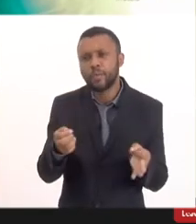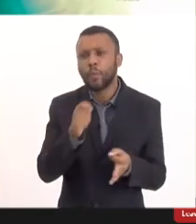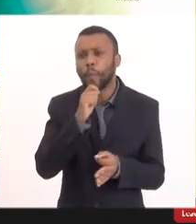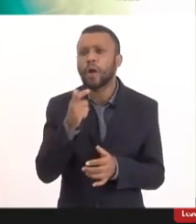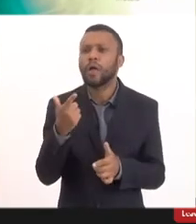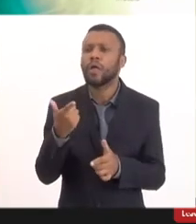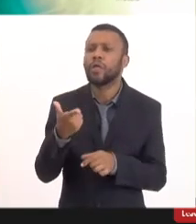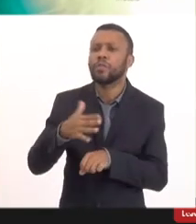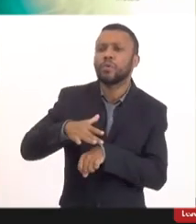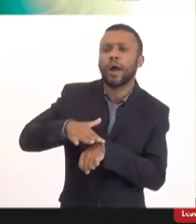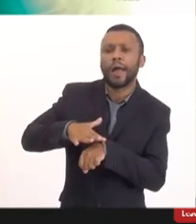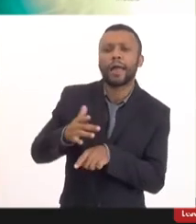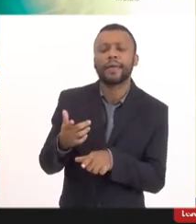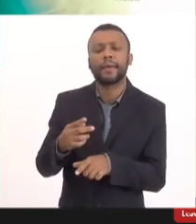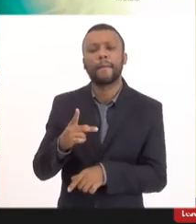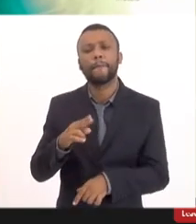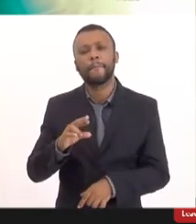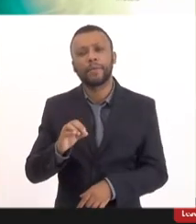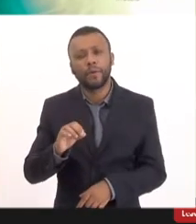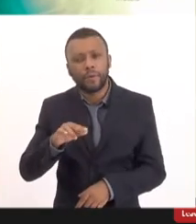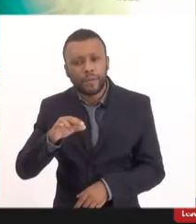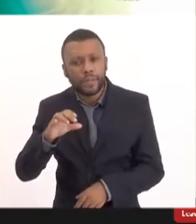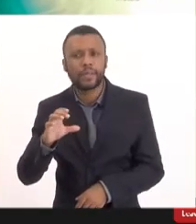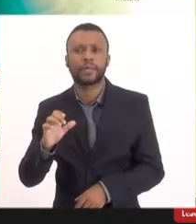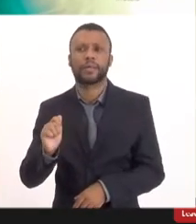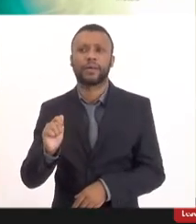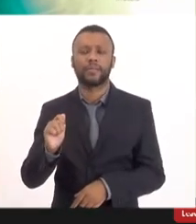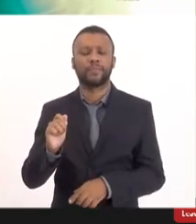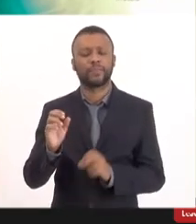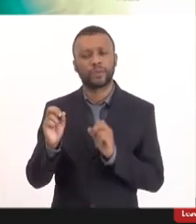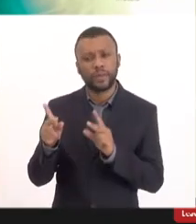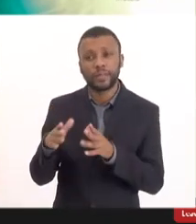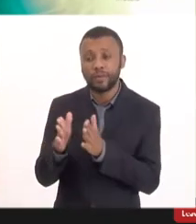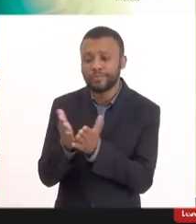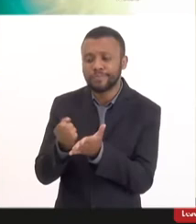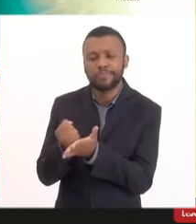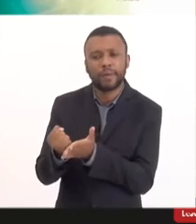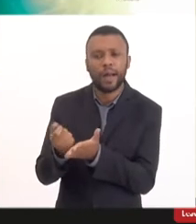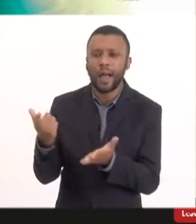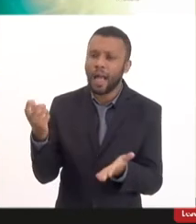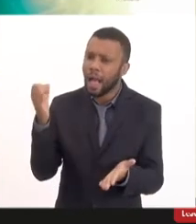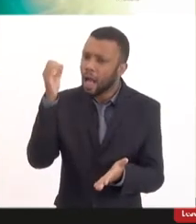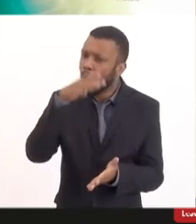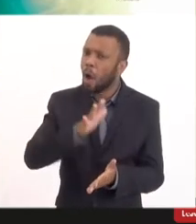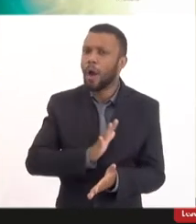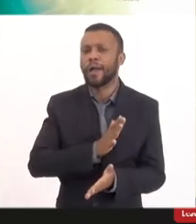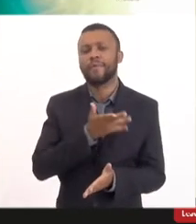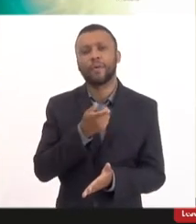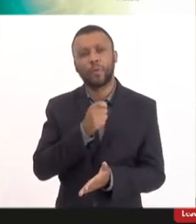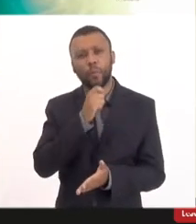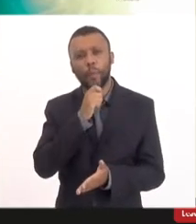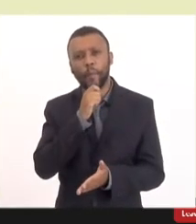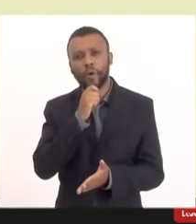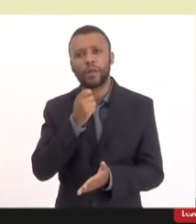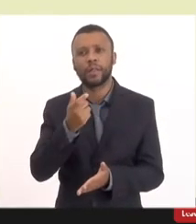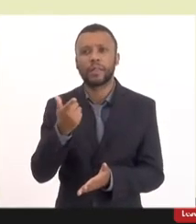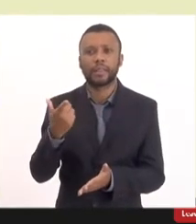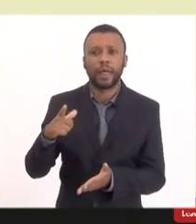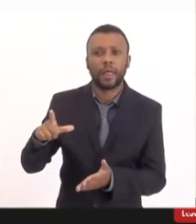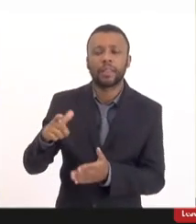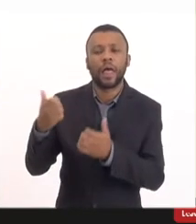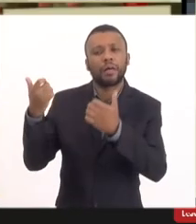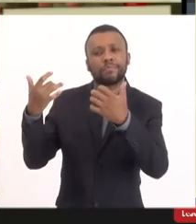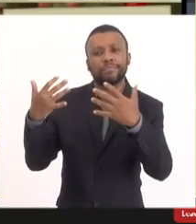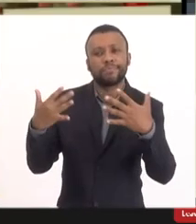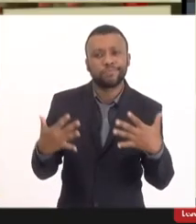causar problemas muito mais sérios que eu vou mostrar no final ok? então o passaporte é uma aberração não devia ser nem um pouco fomentado